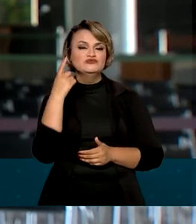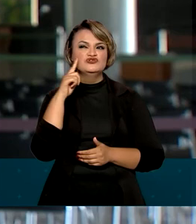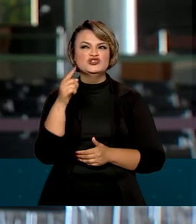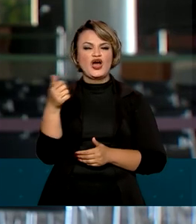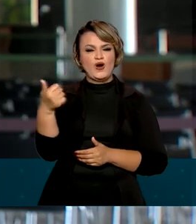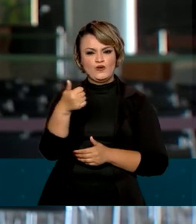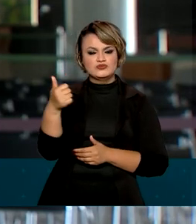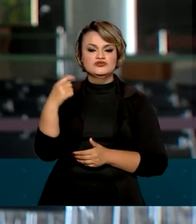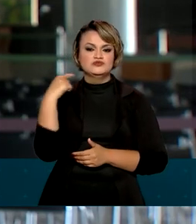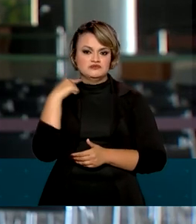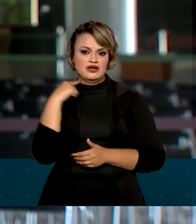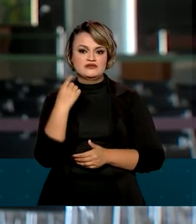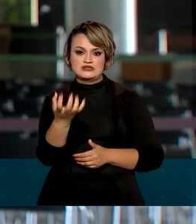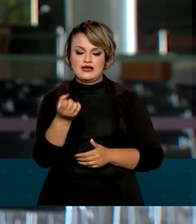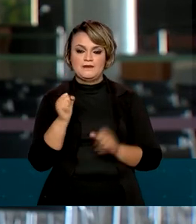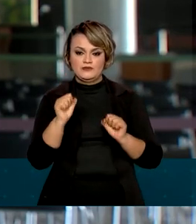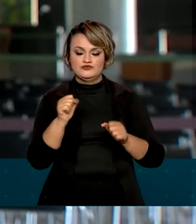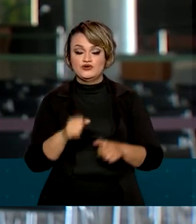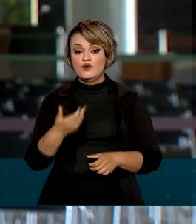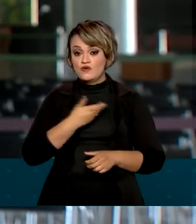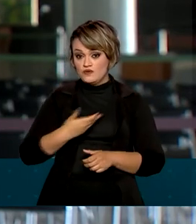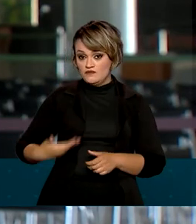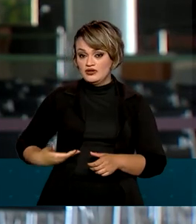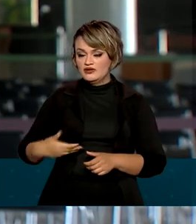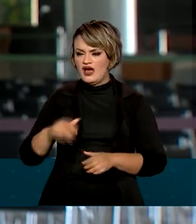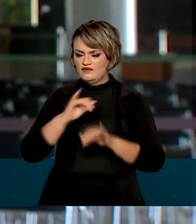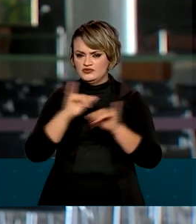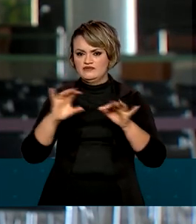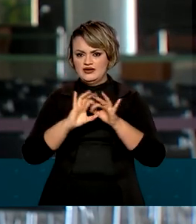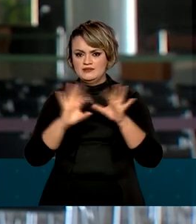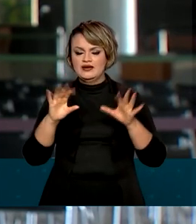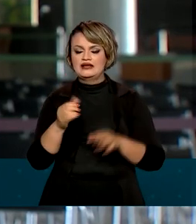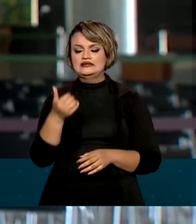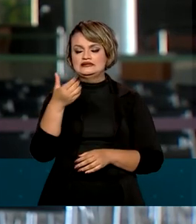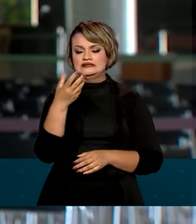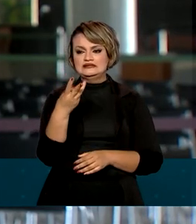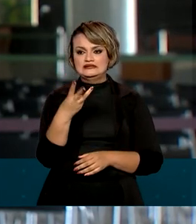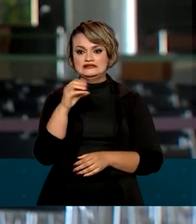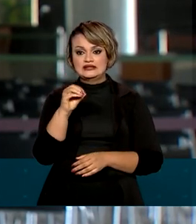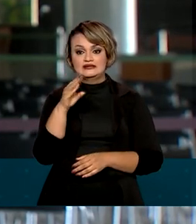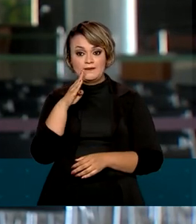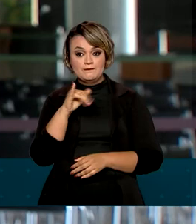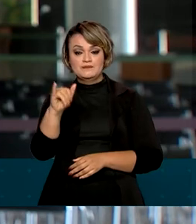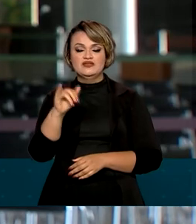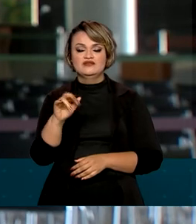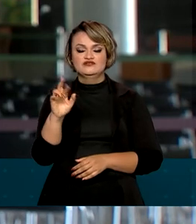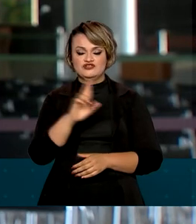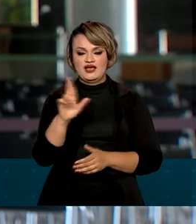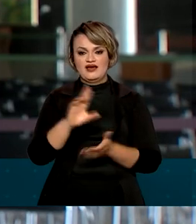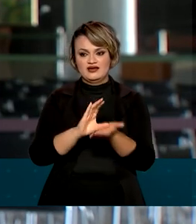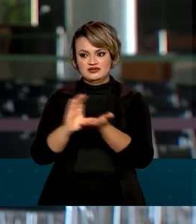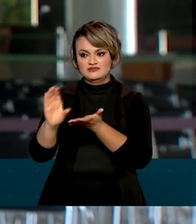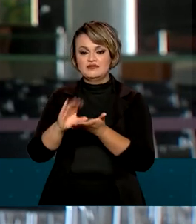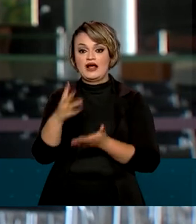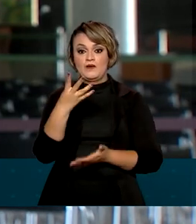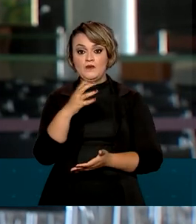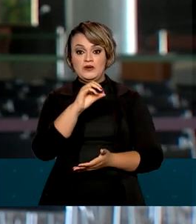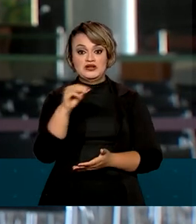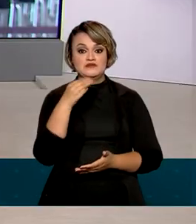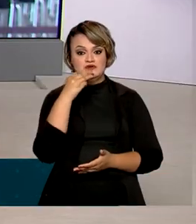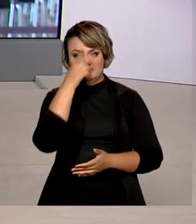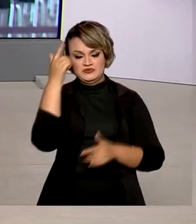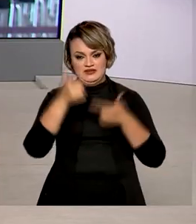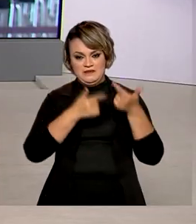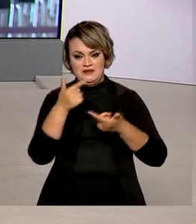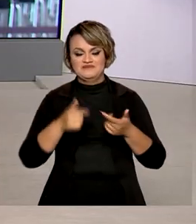dia 11 de maio. Segundo o governo, serão liberados cerca de 30 bilhões de reais para 42 milhões de trabalhadores. Natália.